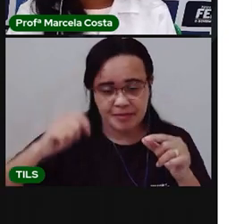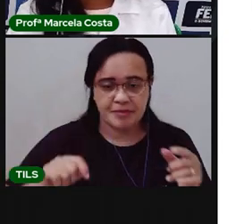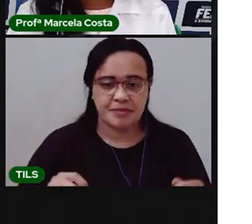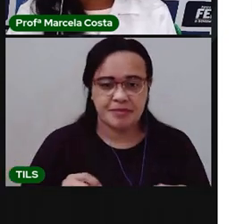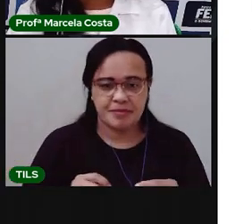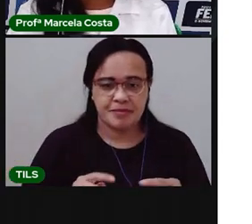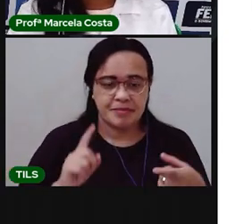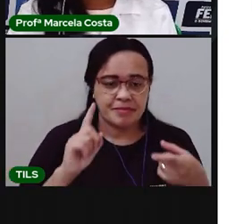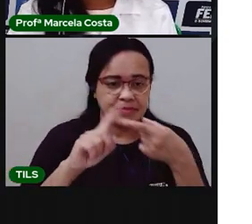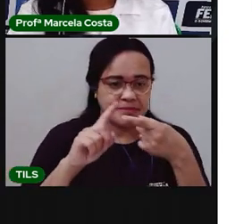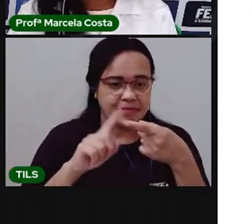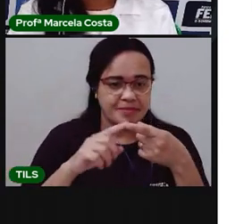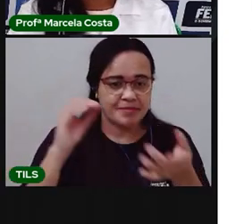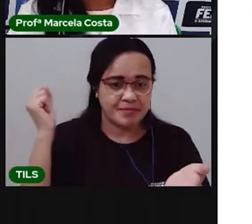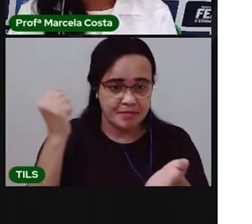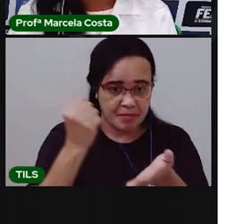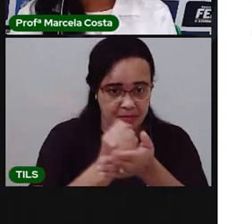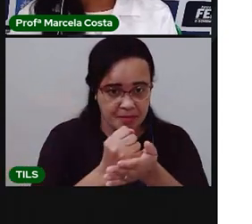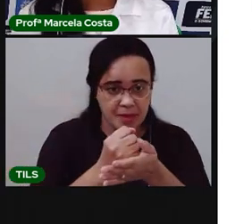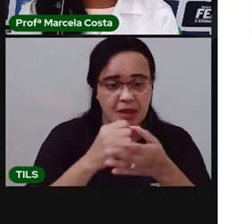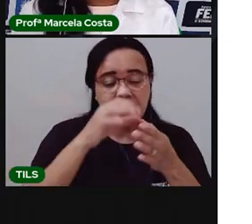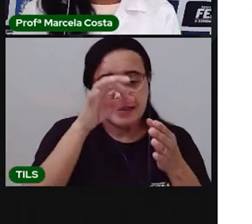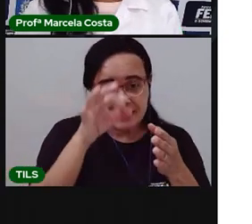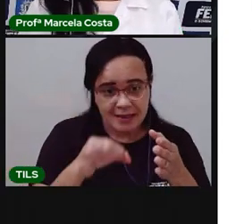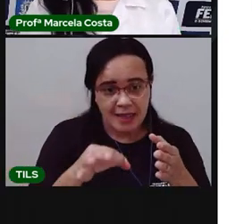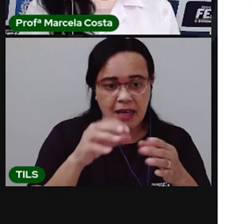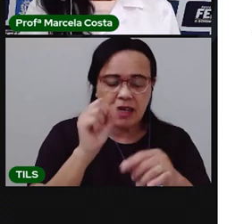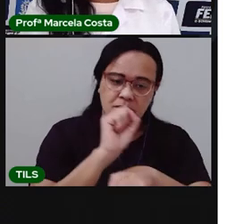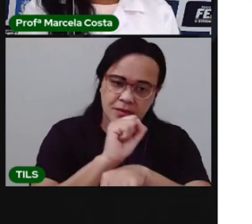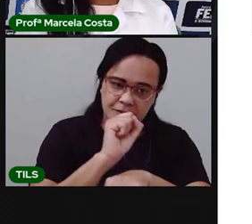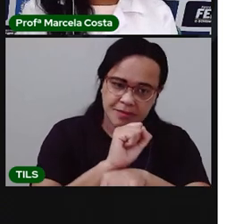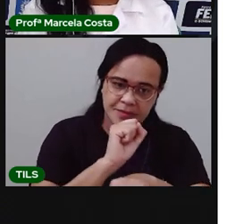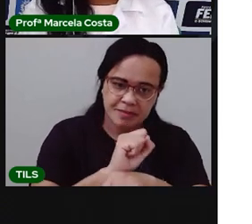Marca aí e escreve que eu espero você terminar.